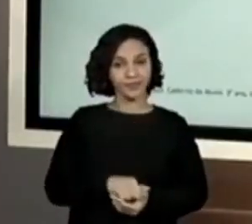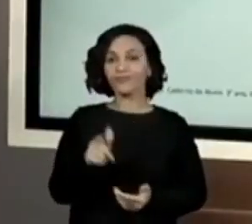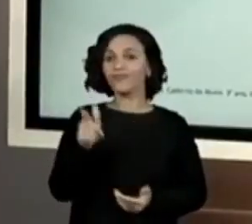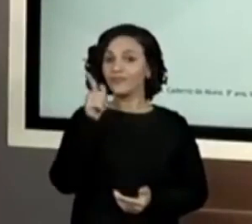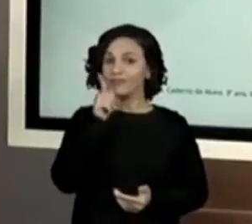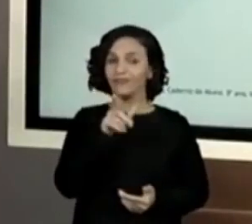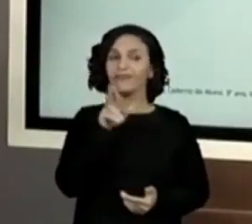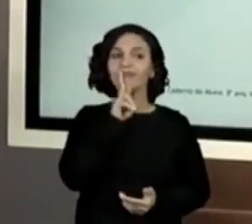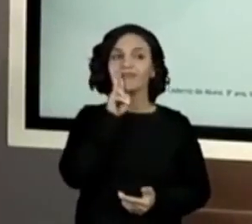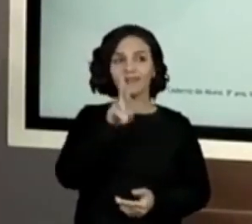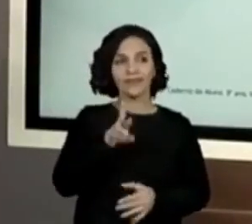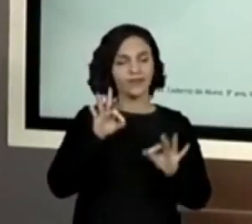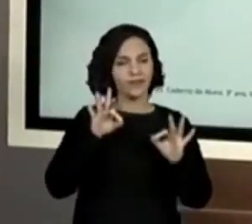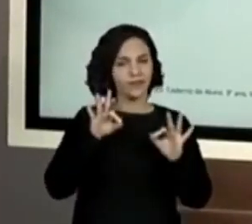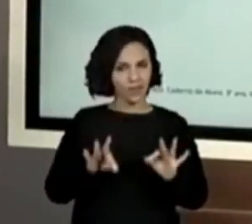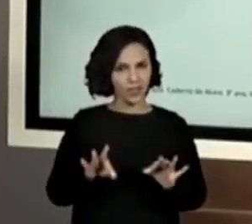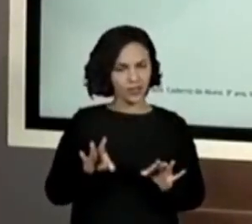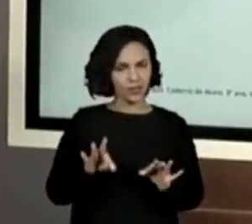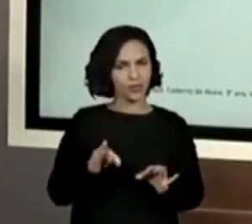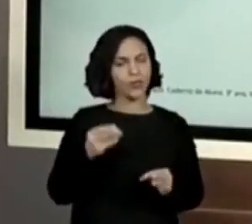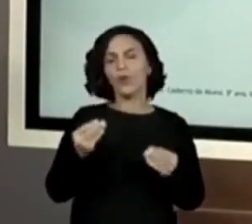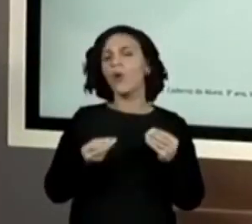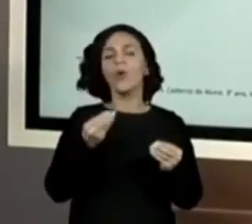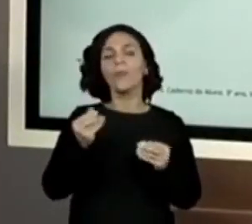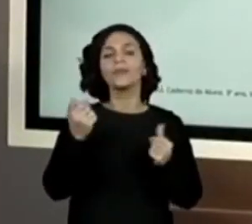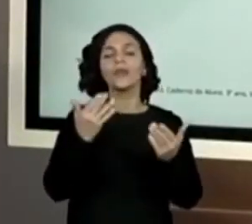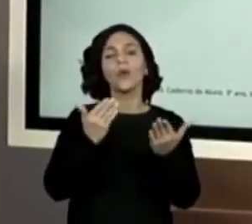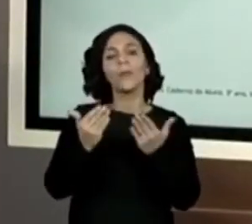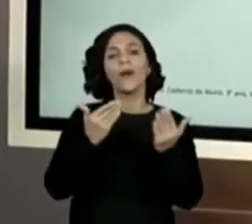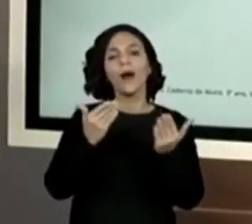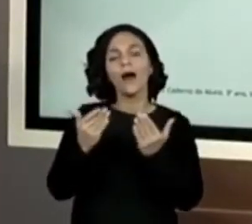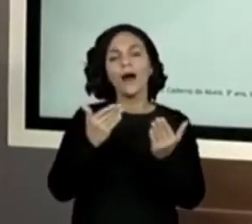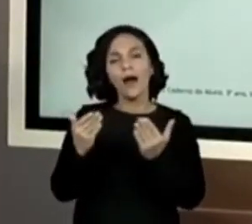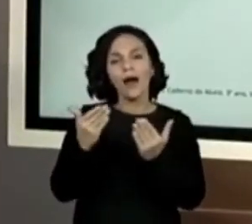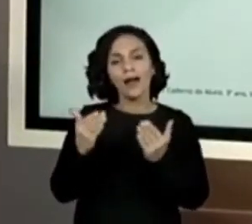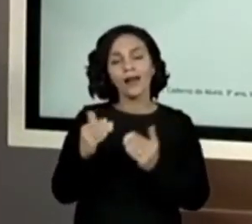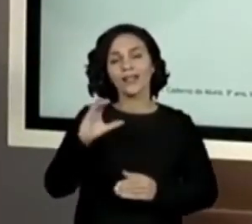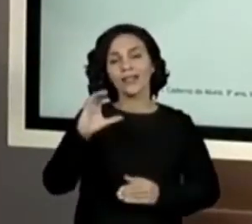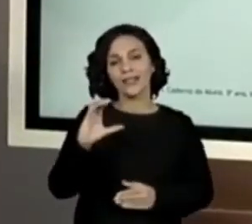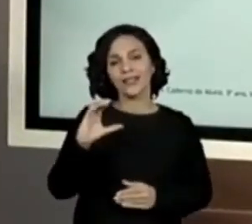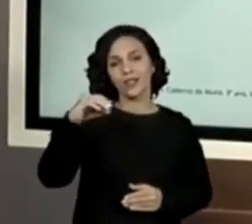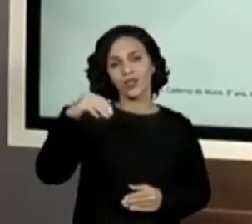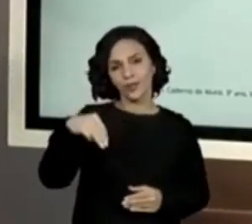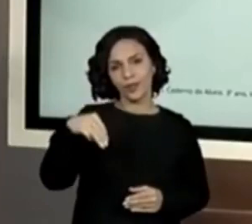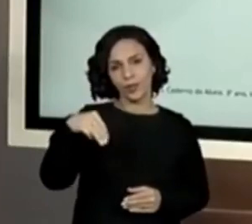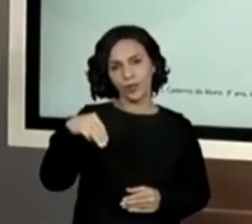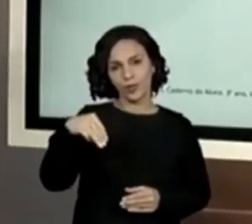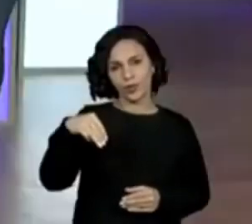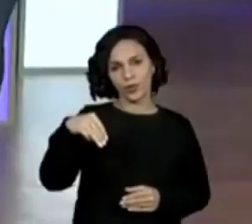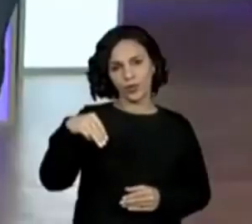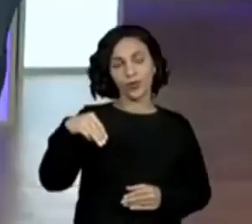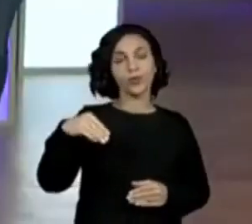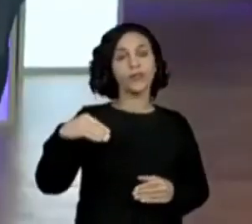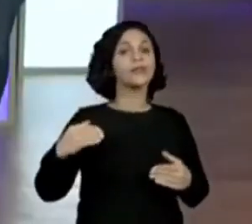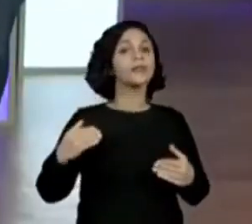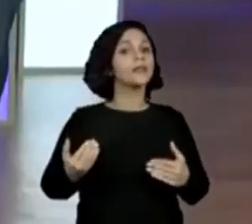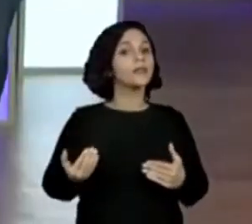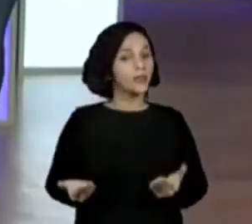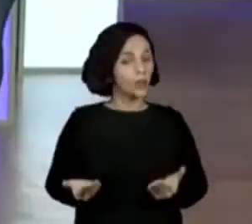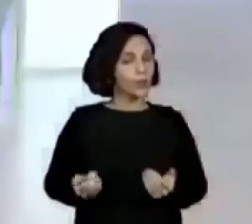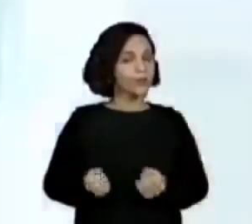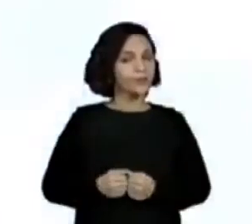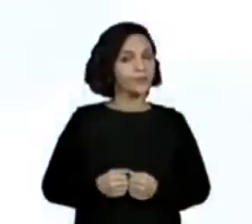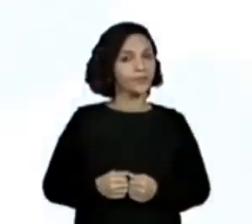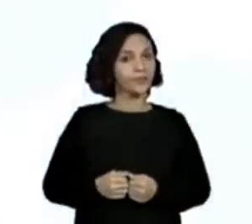situação, problema aqui, a gente tem que comparar os centímetros, tá? Então, se a Maria